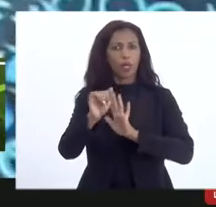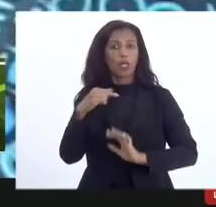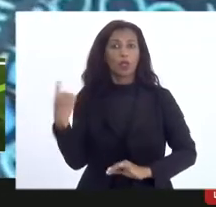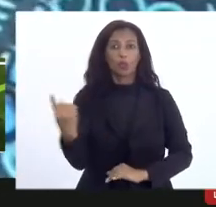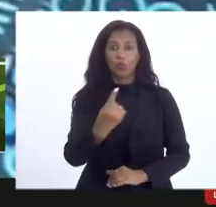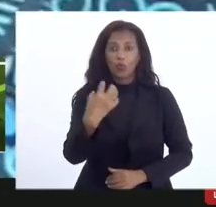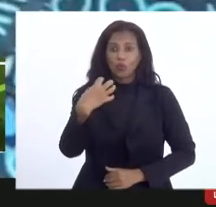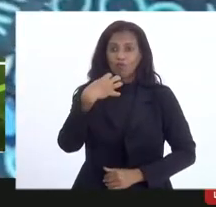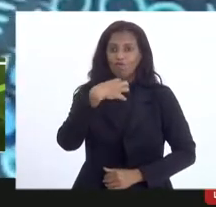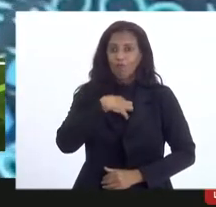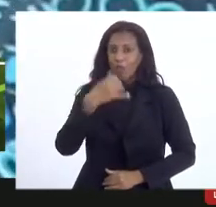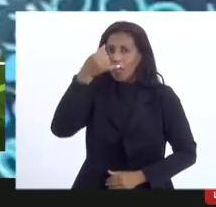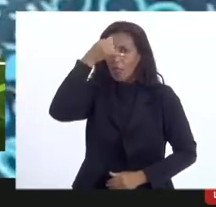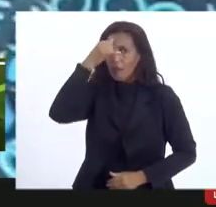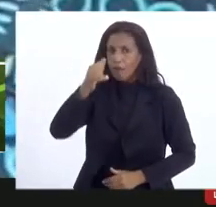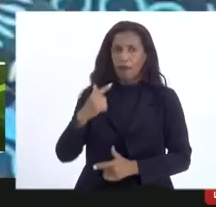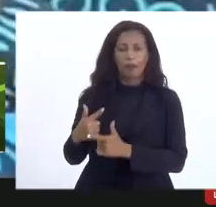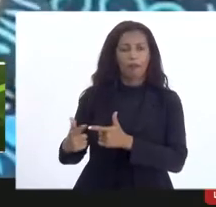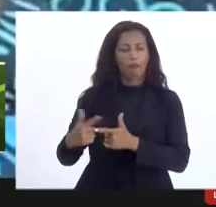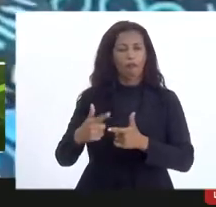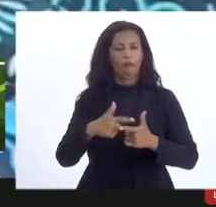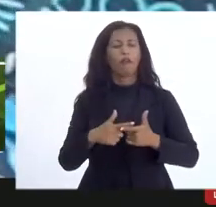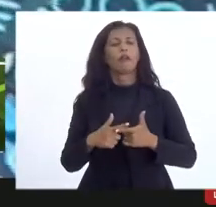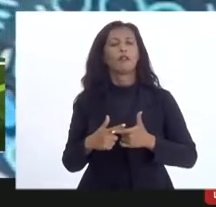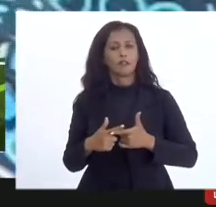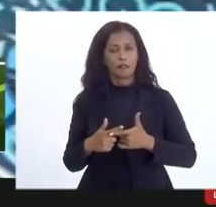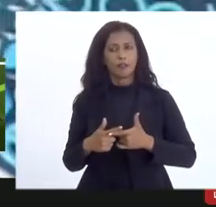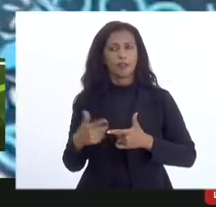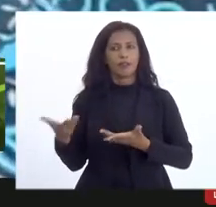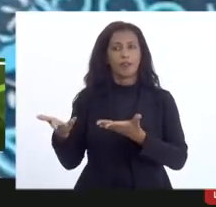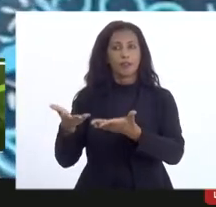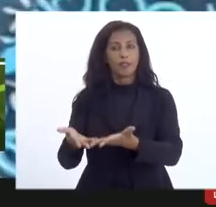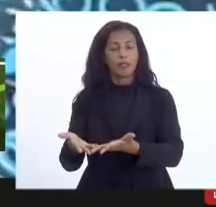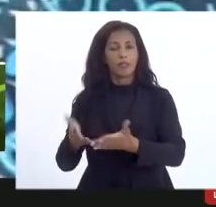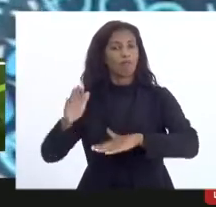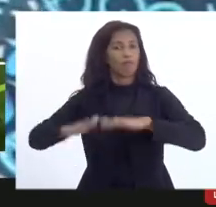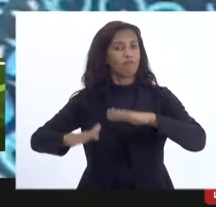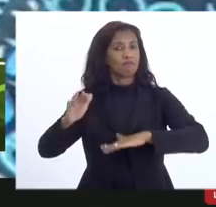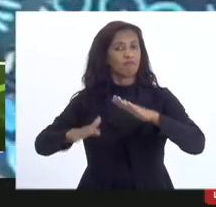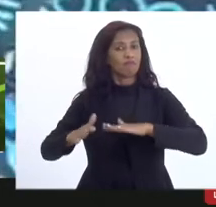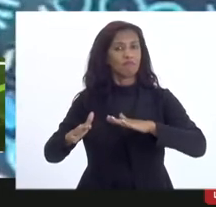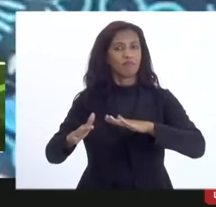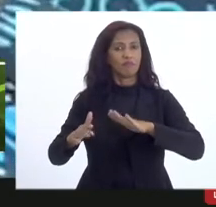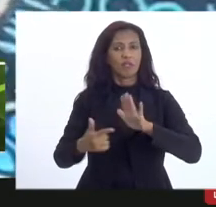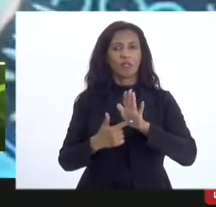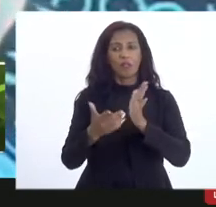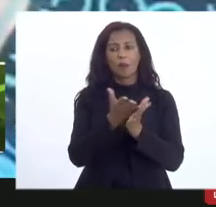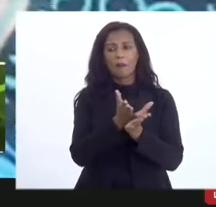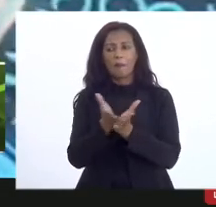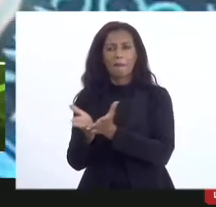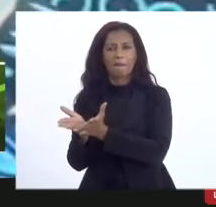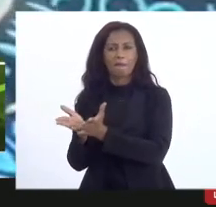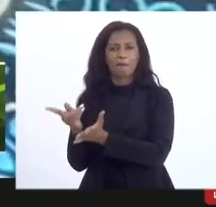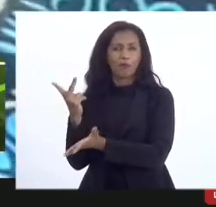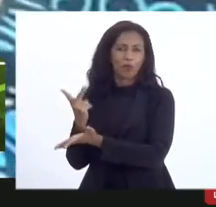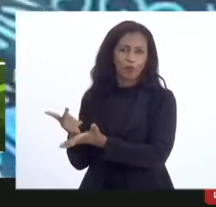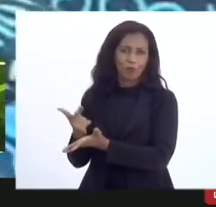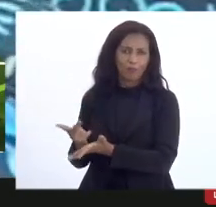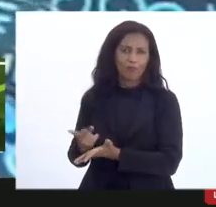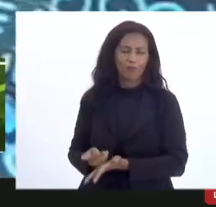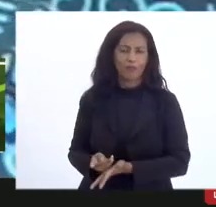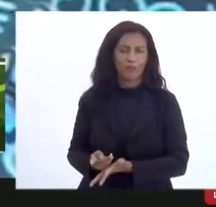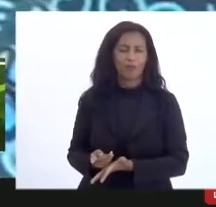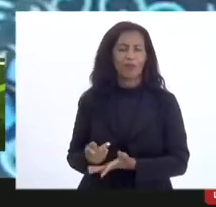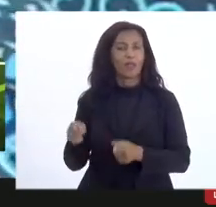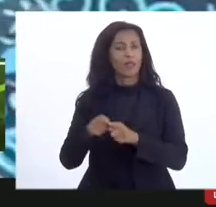sentir evita a margem a uma discricionariedade que muitas das vezes descamba para o campo da arbitrariedade até